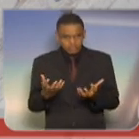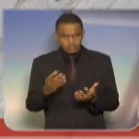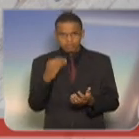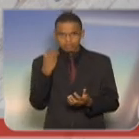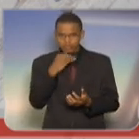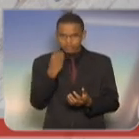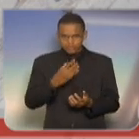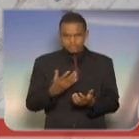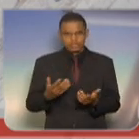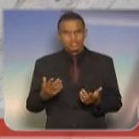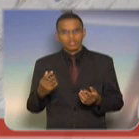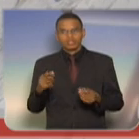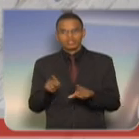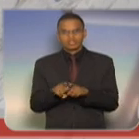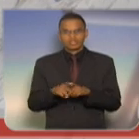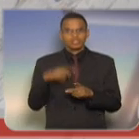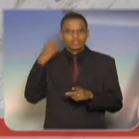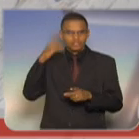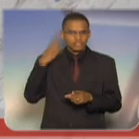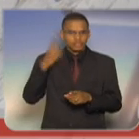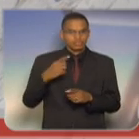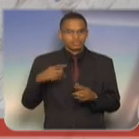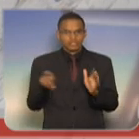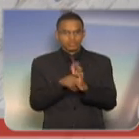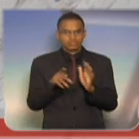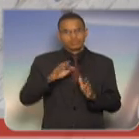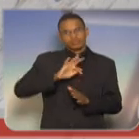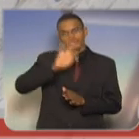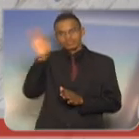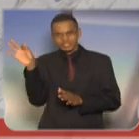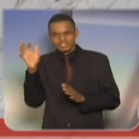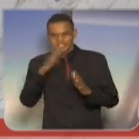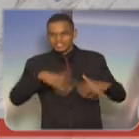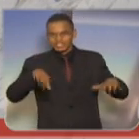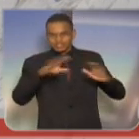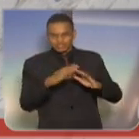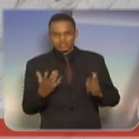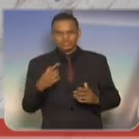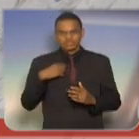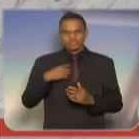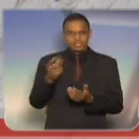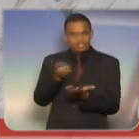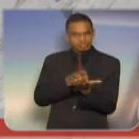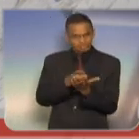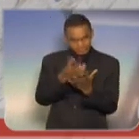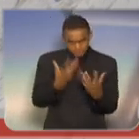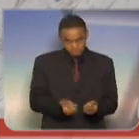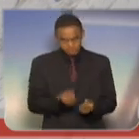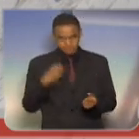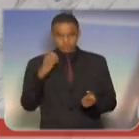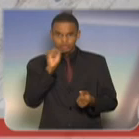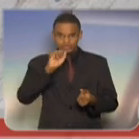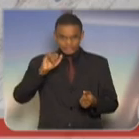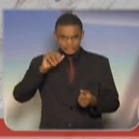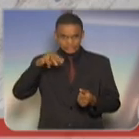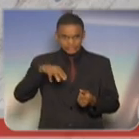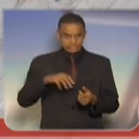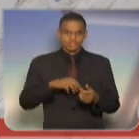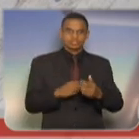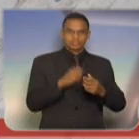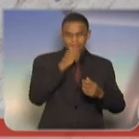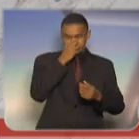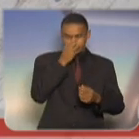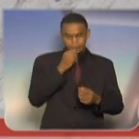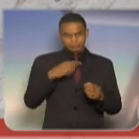abraço para os nossos deputados federais que disseram sim ao impeachment, ao major Olímpio, ao capitão Augusto, oficiais de Polícia Militar,